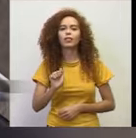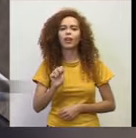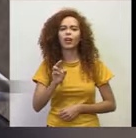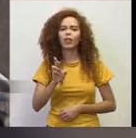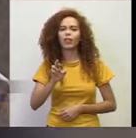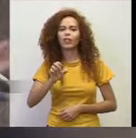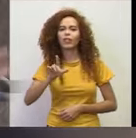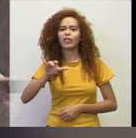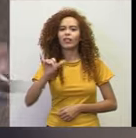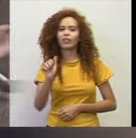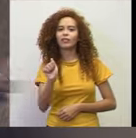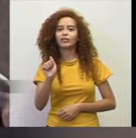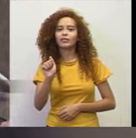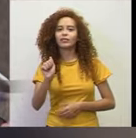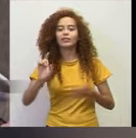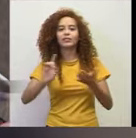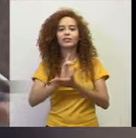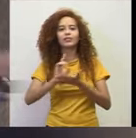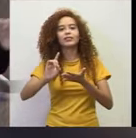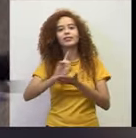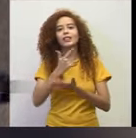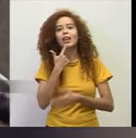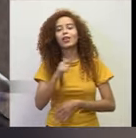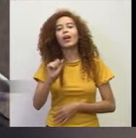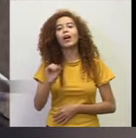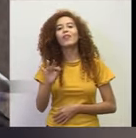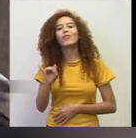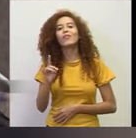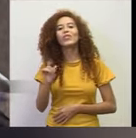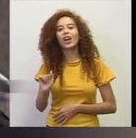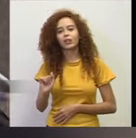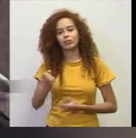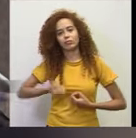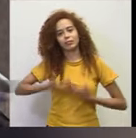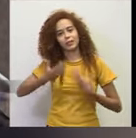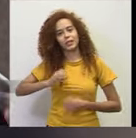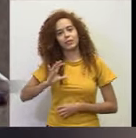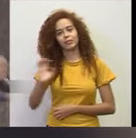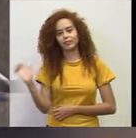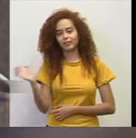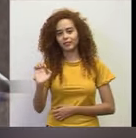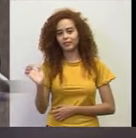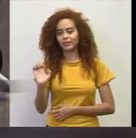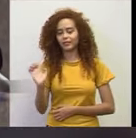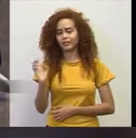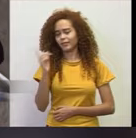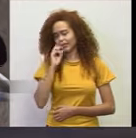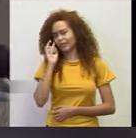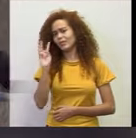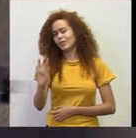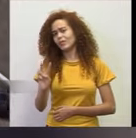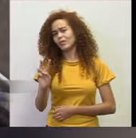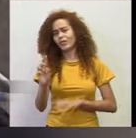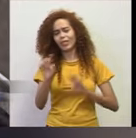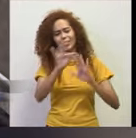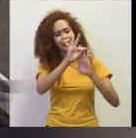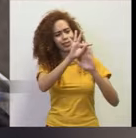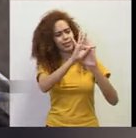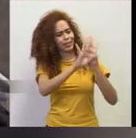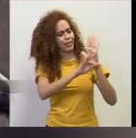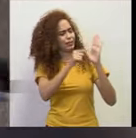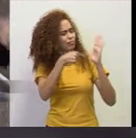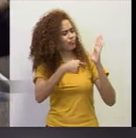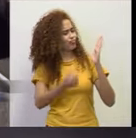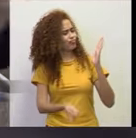A dicionária da língua afiada, de expressões gays. Então, a gente viu ali um texto muito